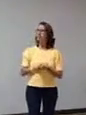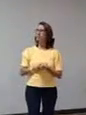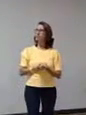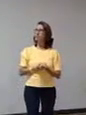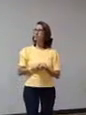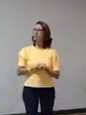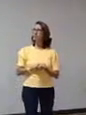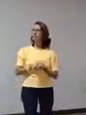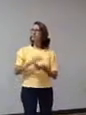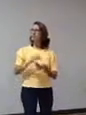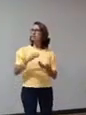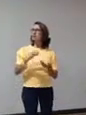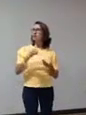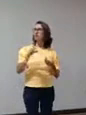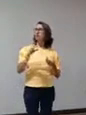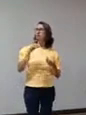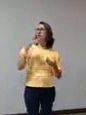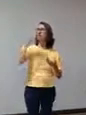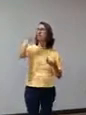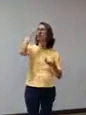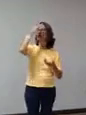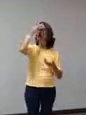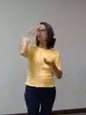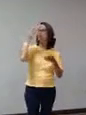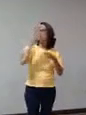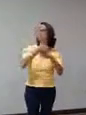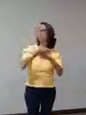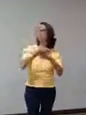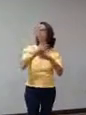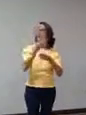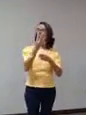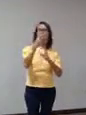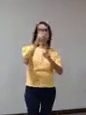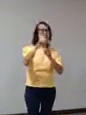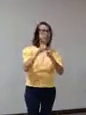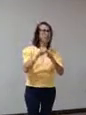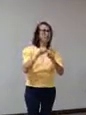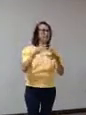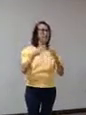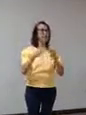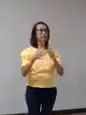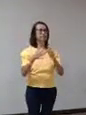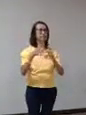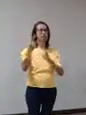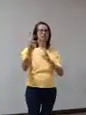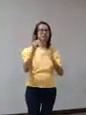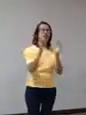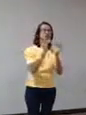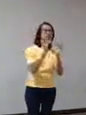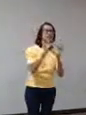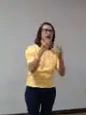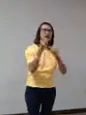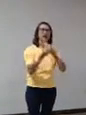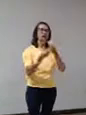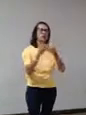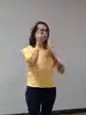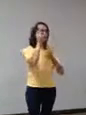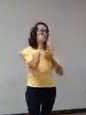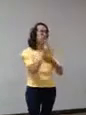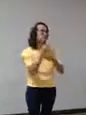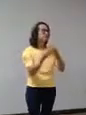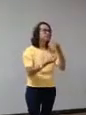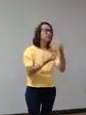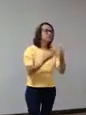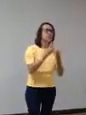mais. E aí as pessoas, ficou por uns quatro meses, assim, as pessoas entrando em contato, querendo saber mais. Foi muito